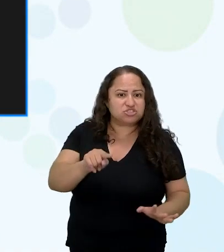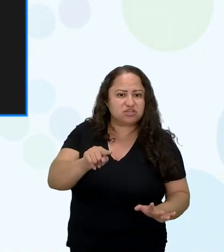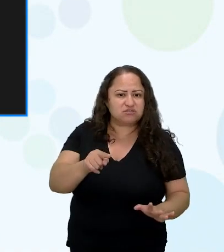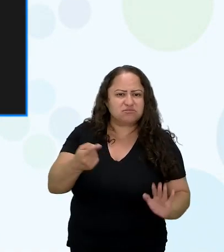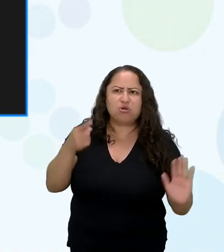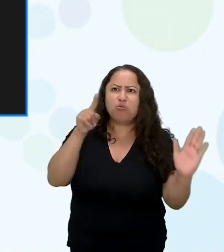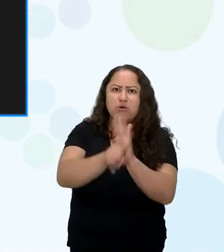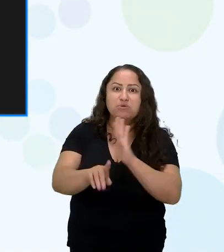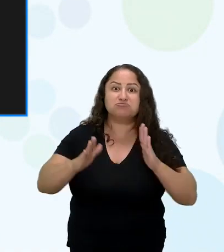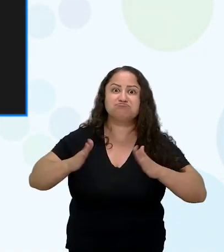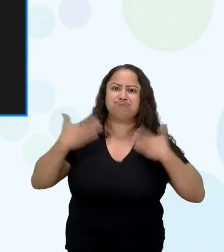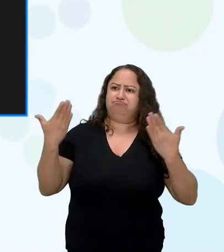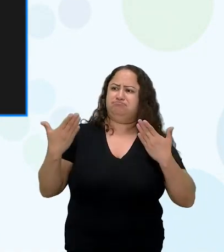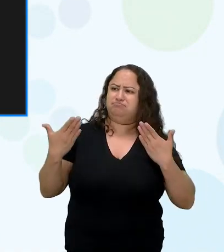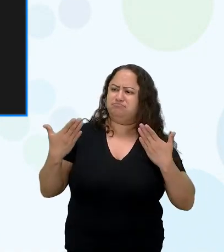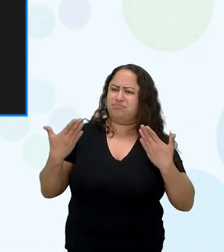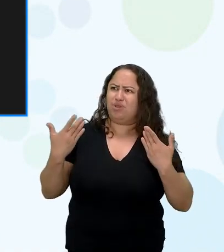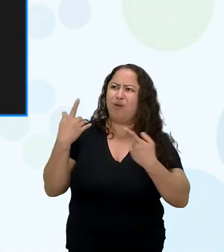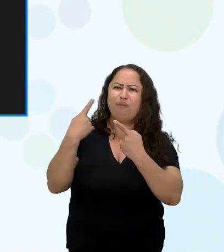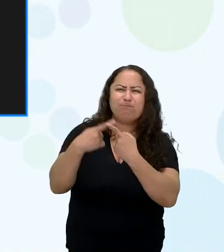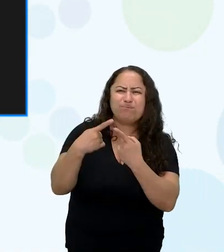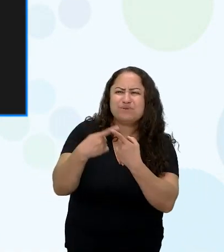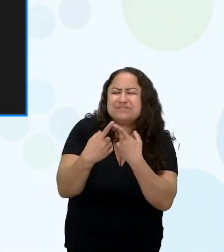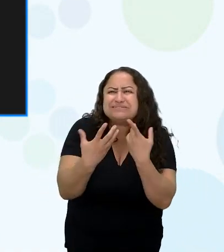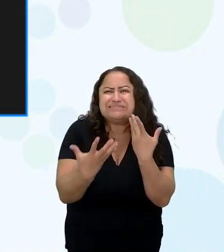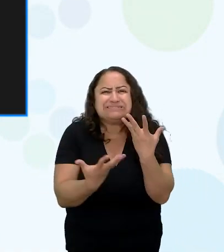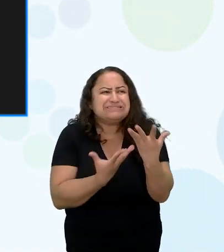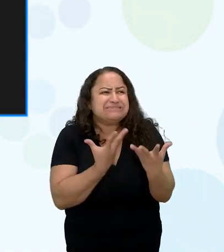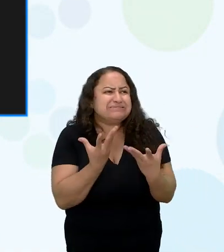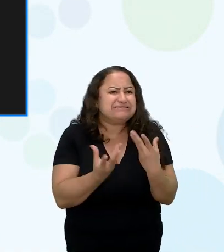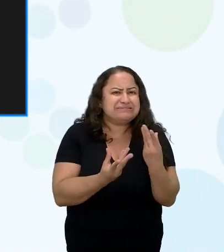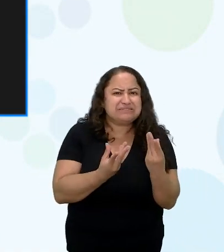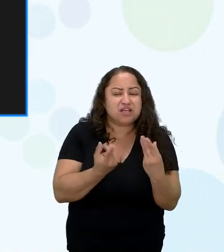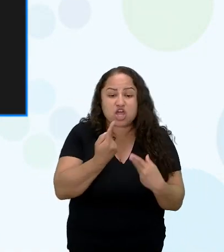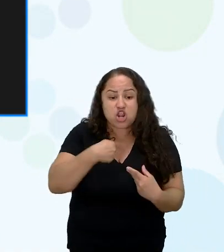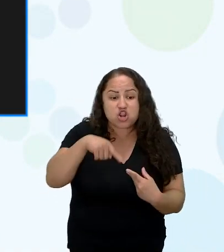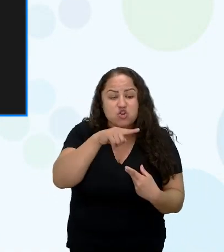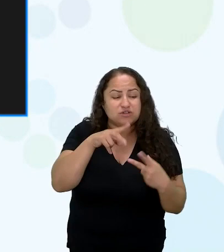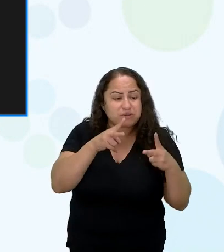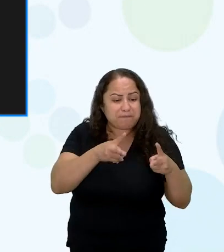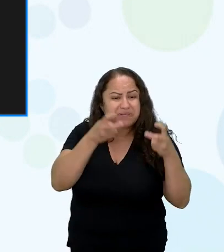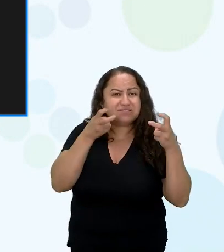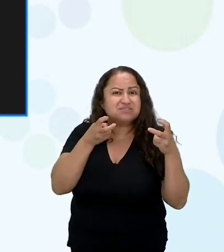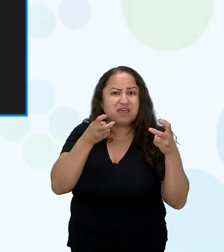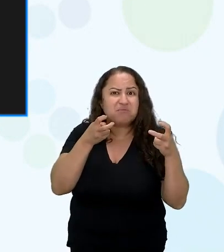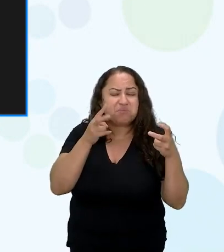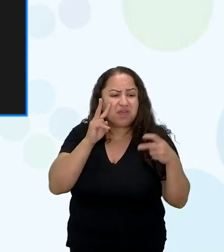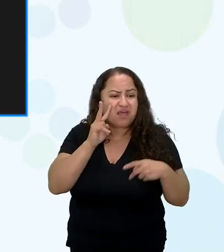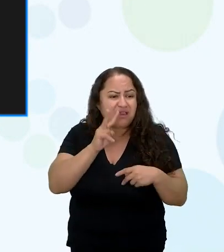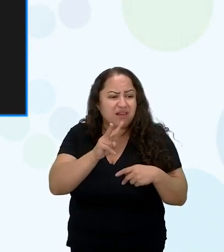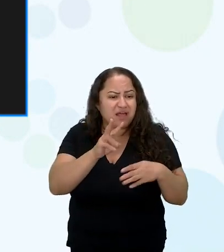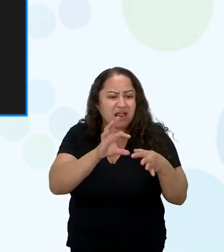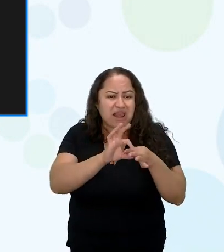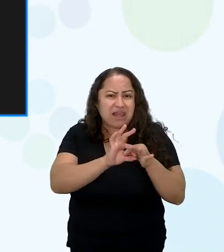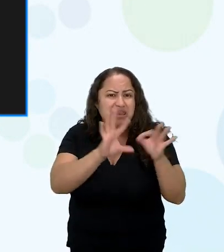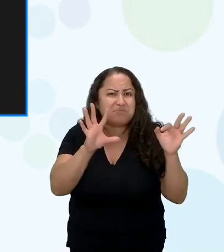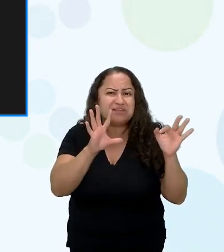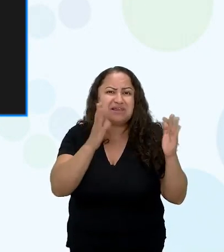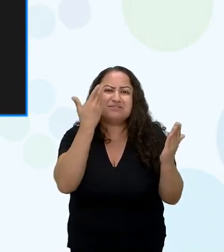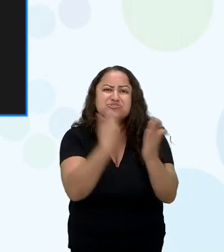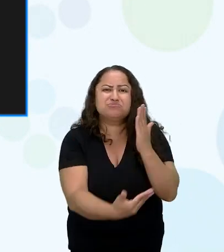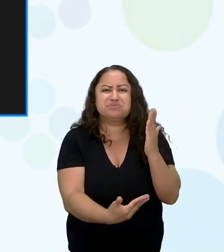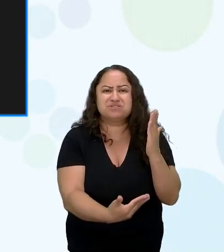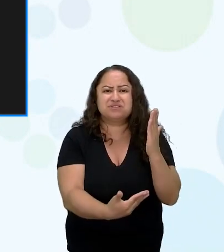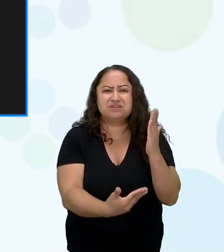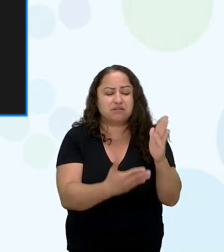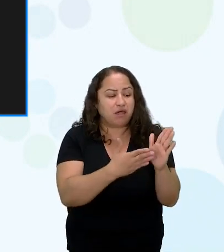pergunta que me assustou bastante pela questão de que a gente percebe ela perdendo esta liberdade no